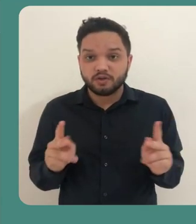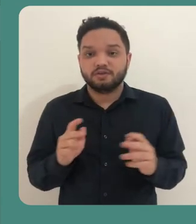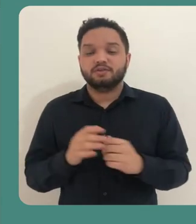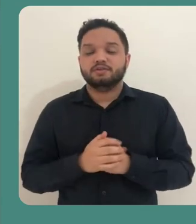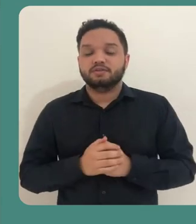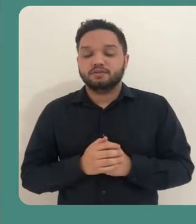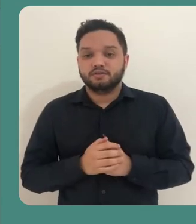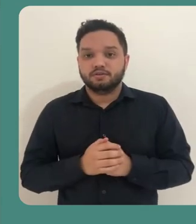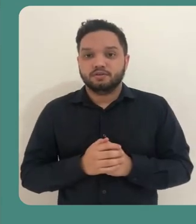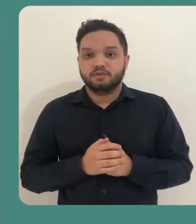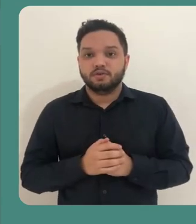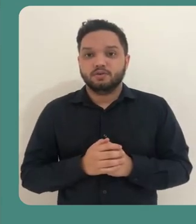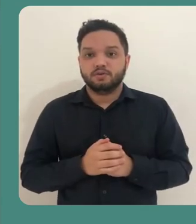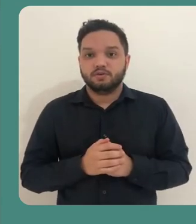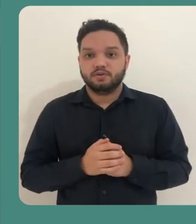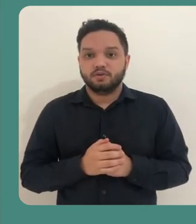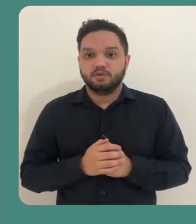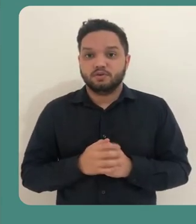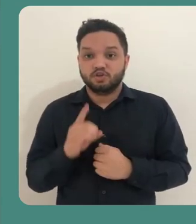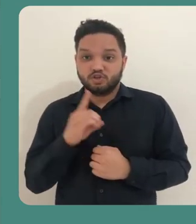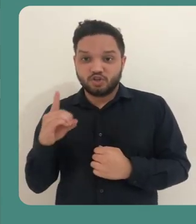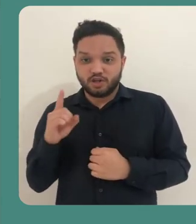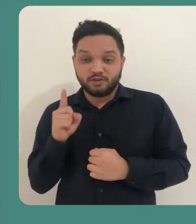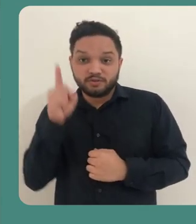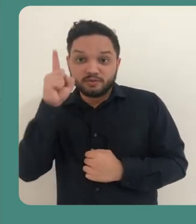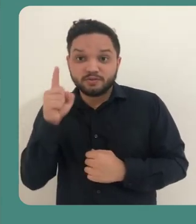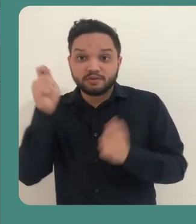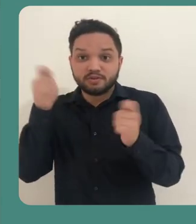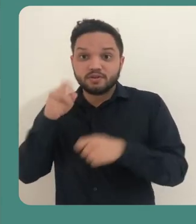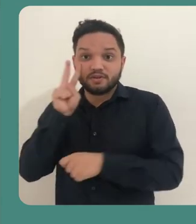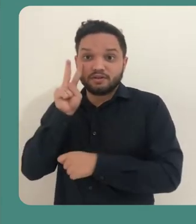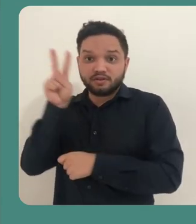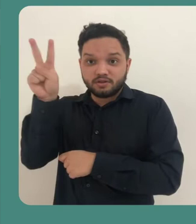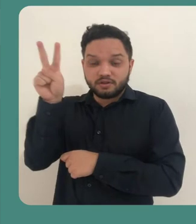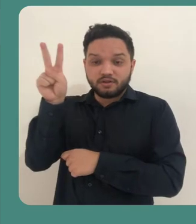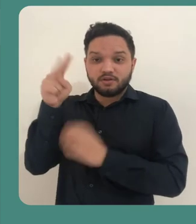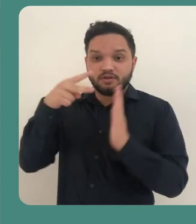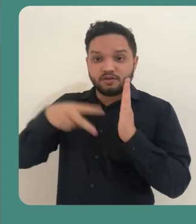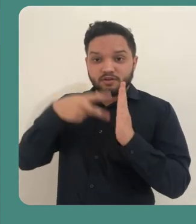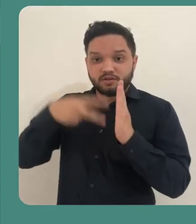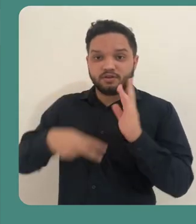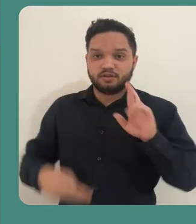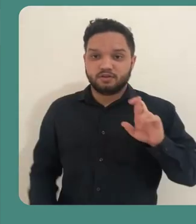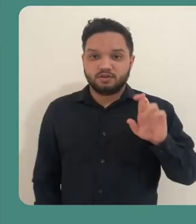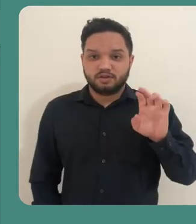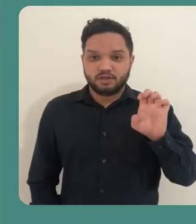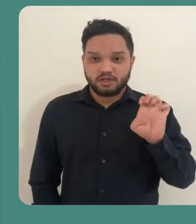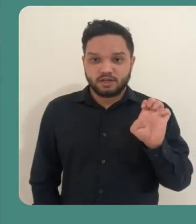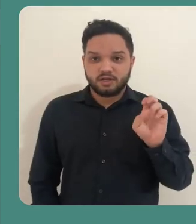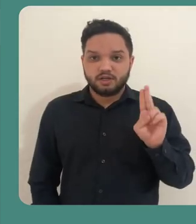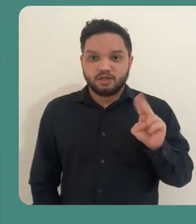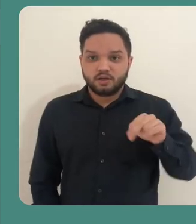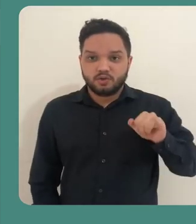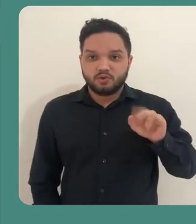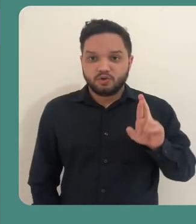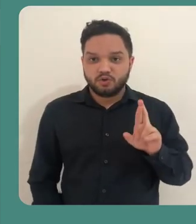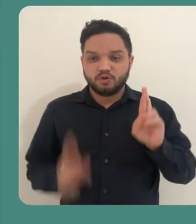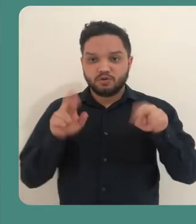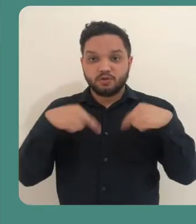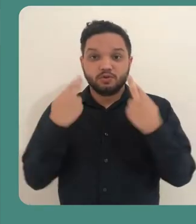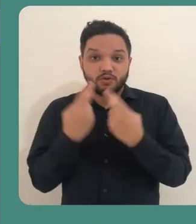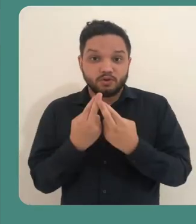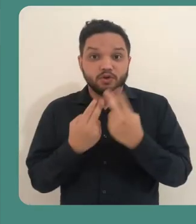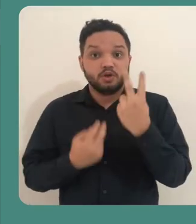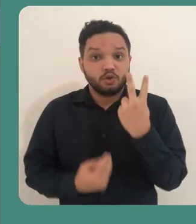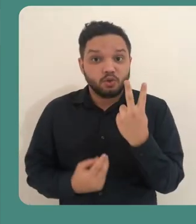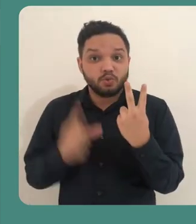com o seu time, no canto superior direito, você encontra o ícone de reunir. E há